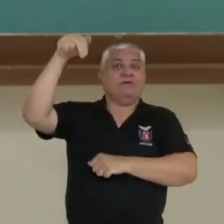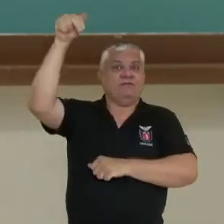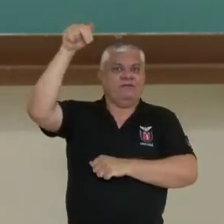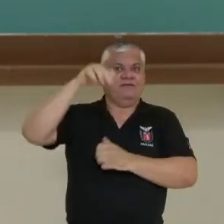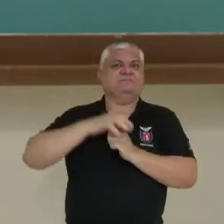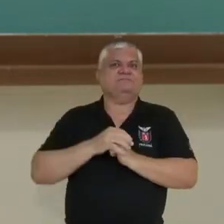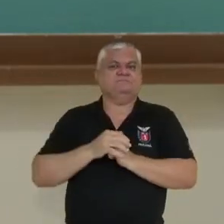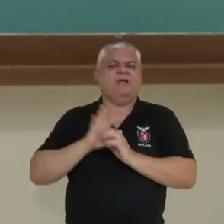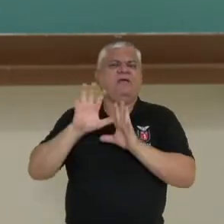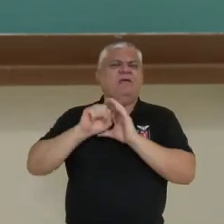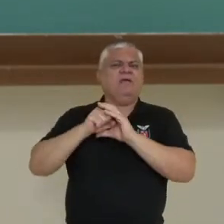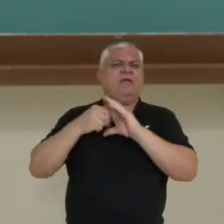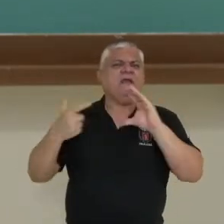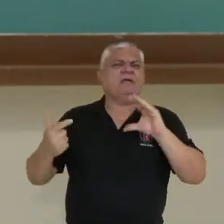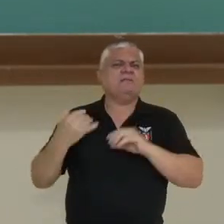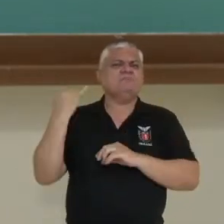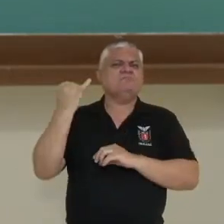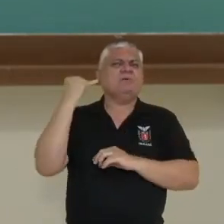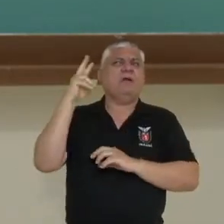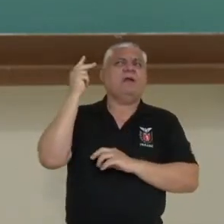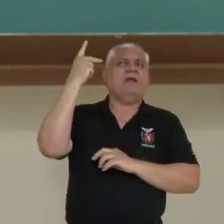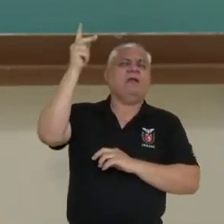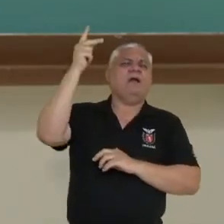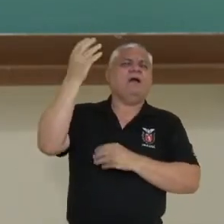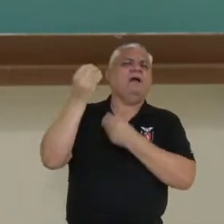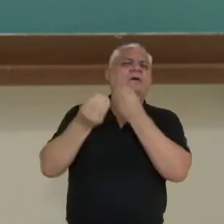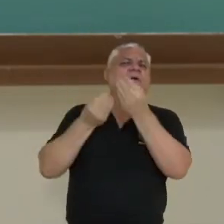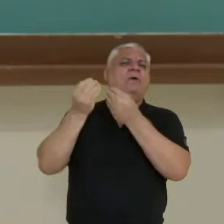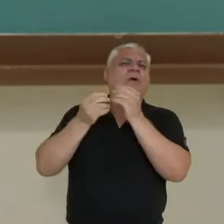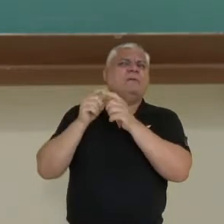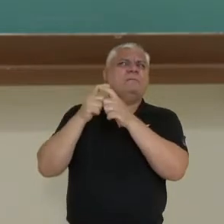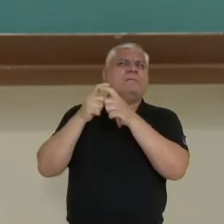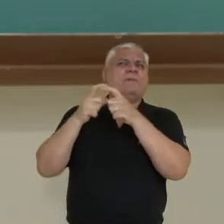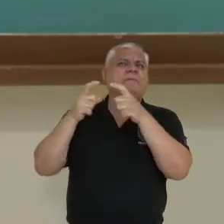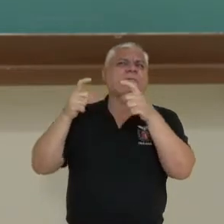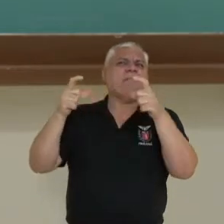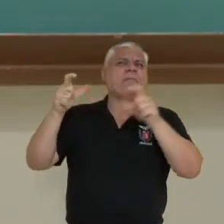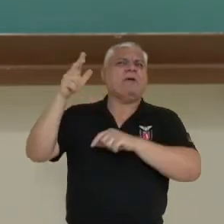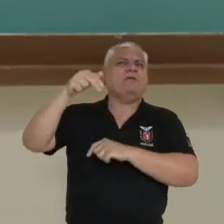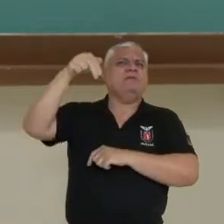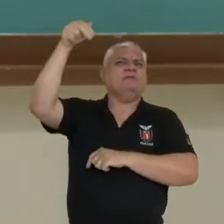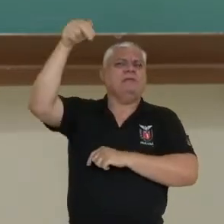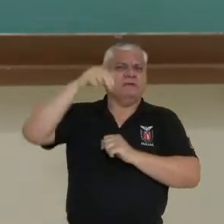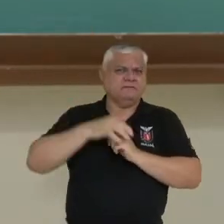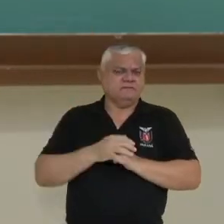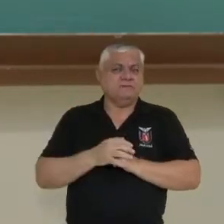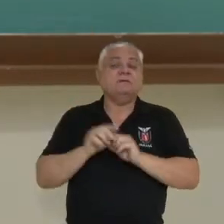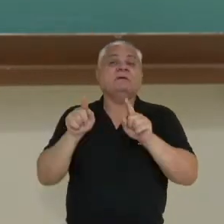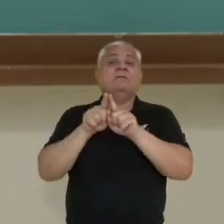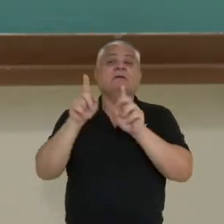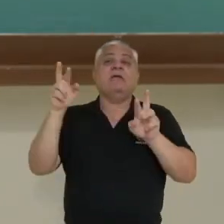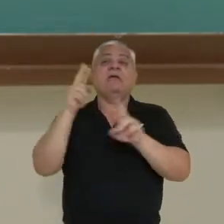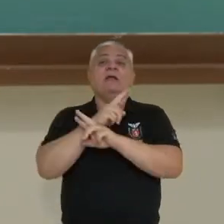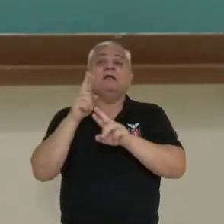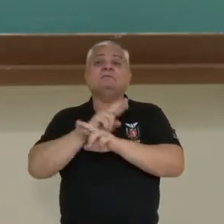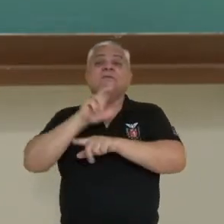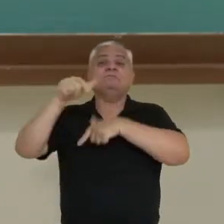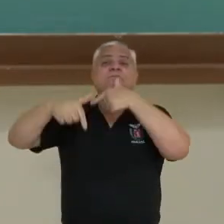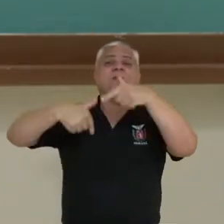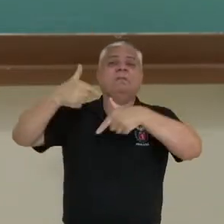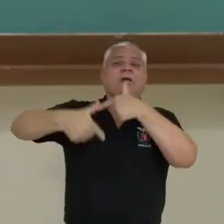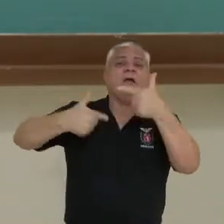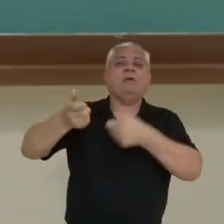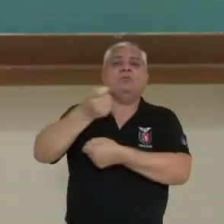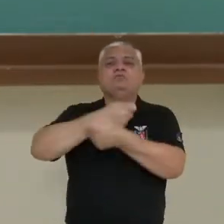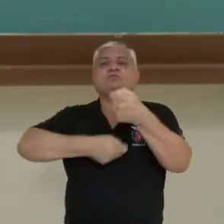características foram importantes nesse processo de ocupação da região e a relação com as atividades econômicas,